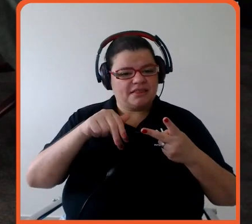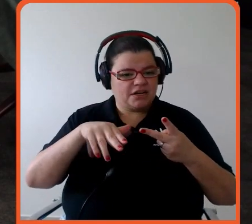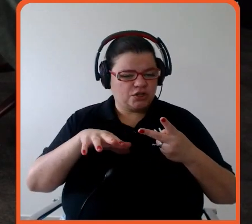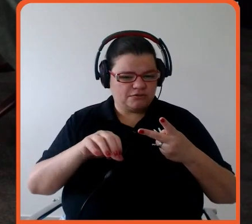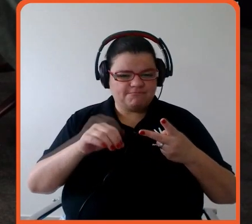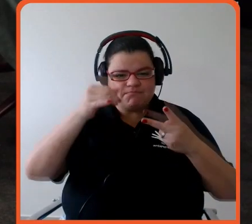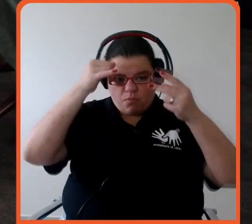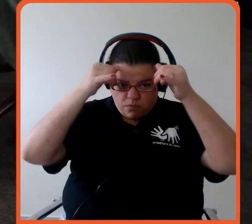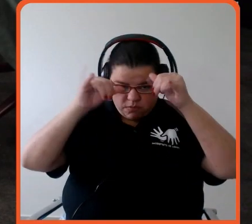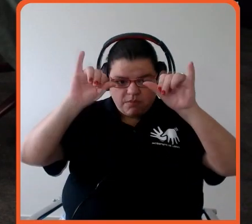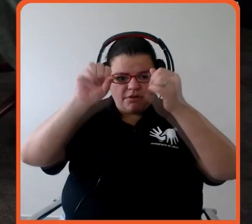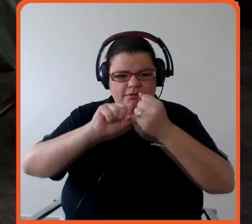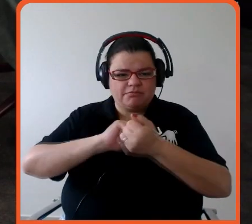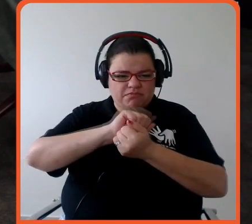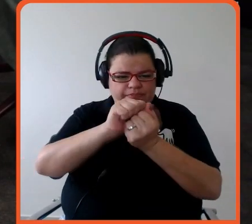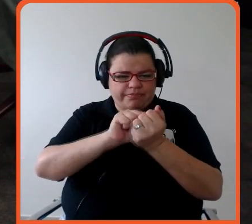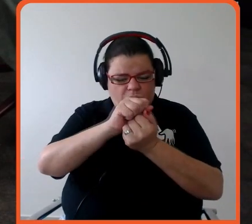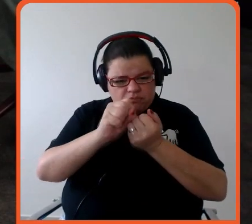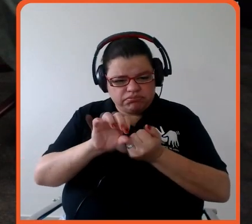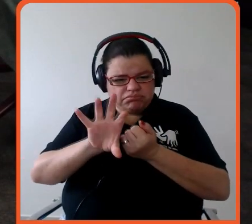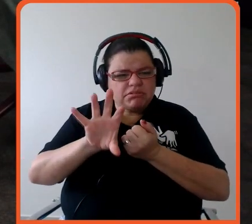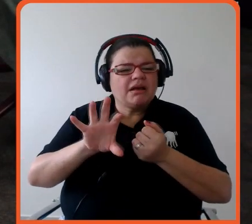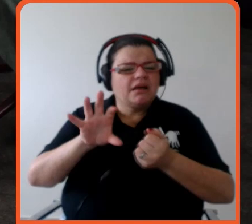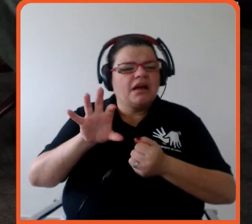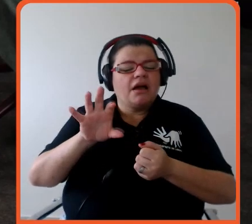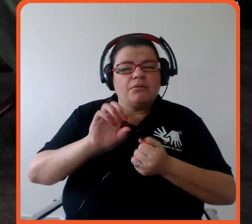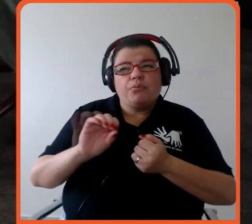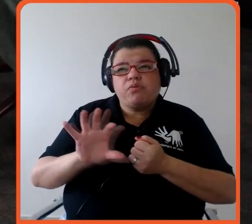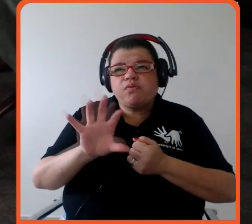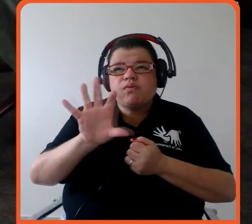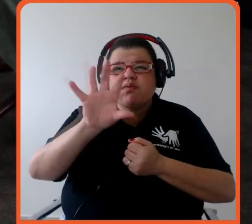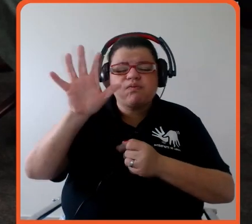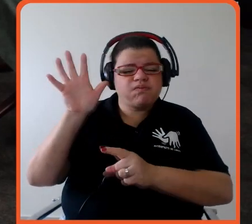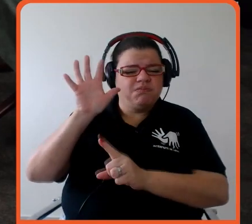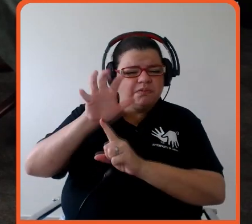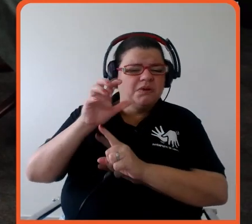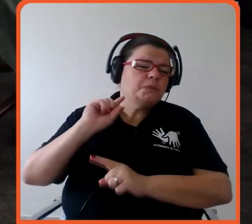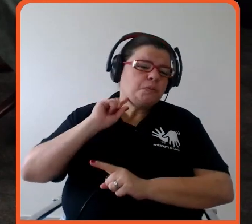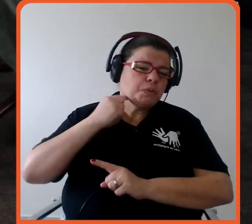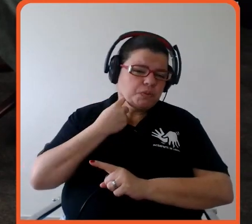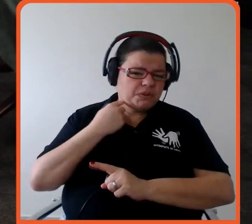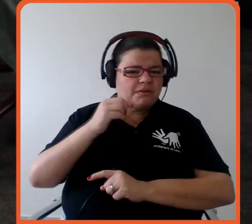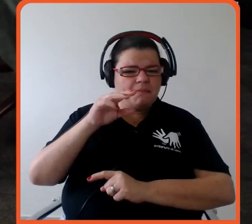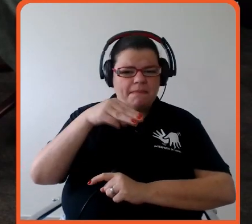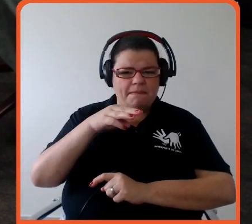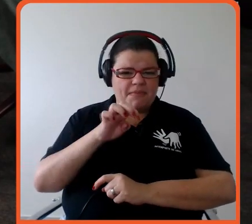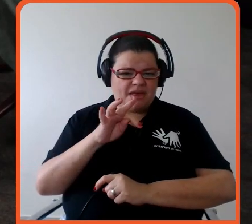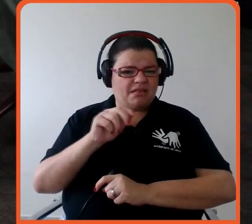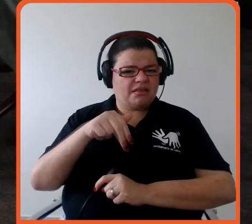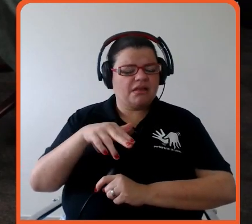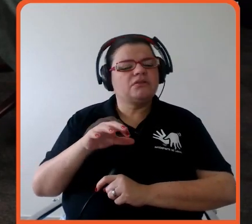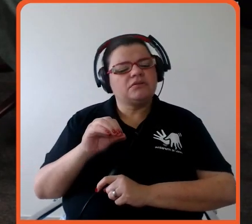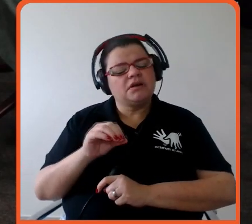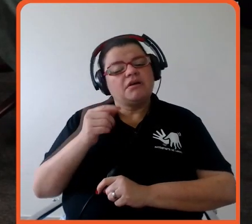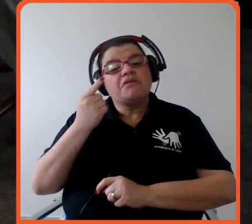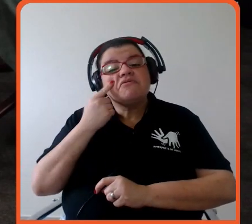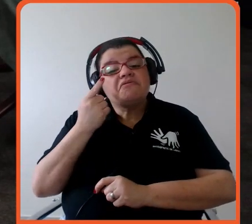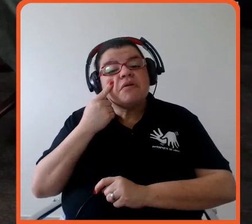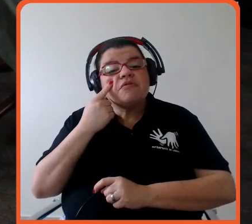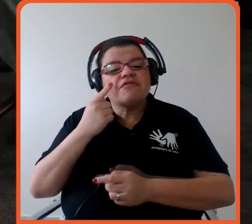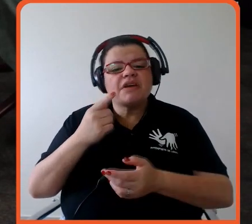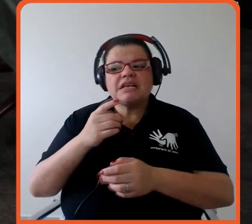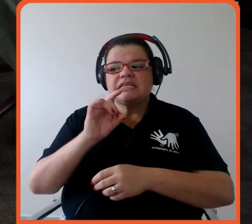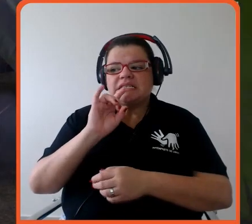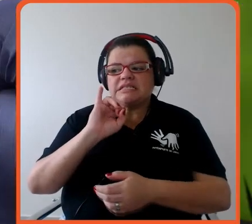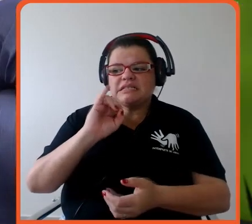isso tenha um caminho muito claro de como fazer com que na prática esses acordos se materializem e eu espero